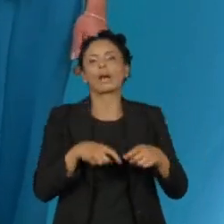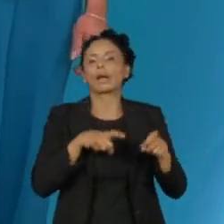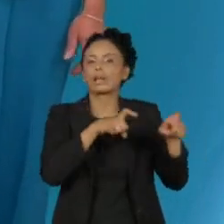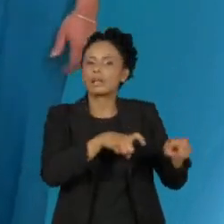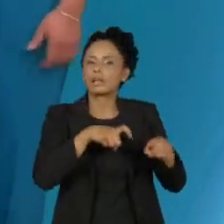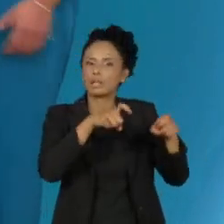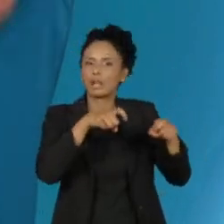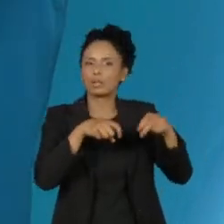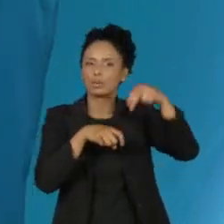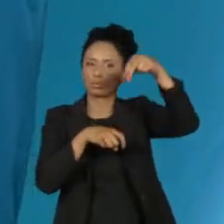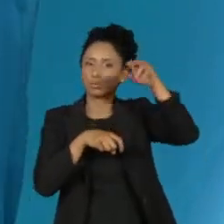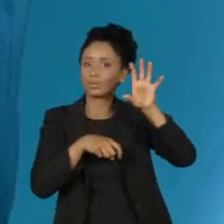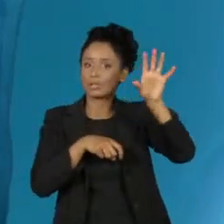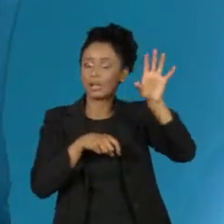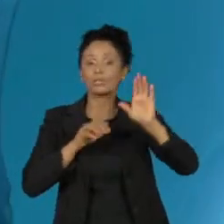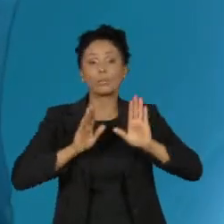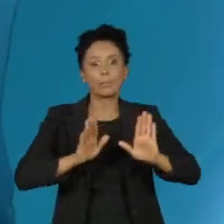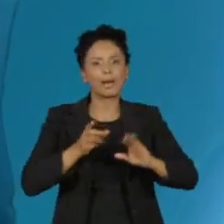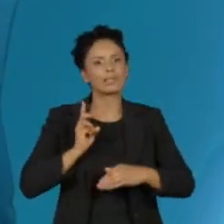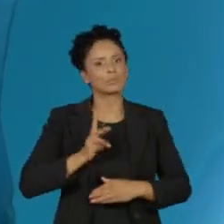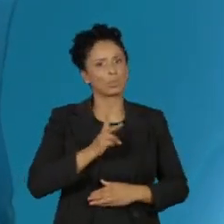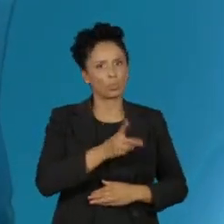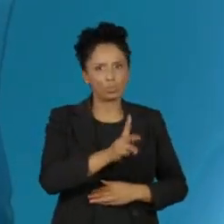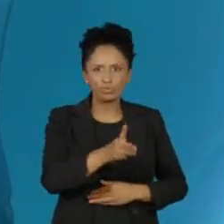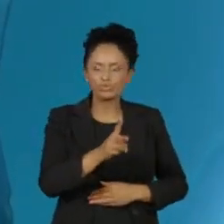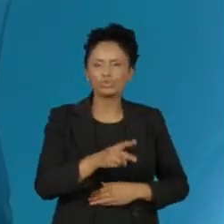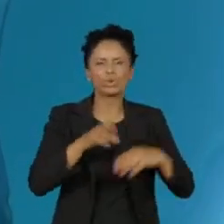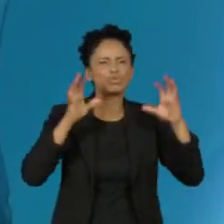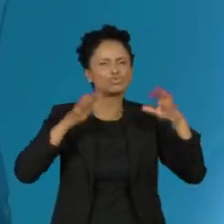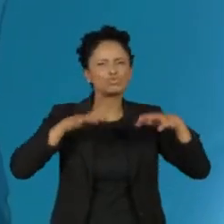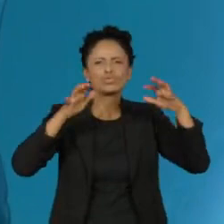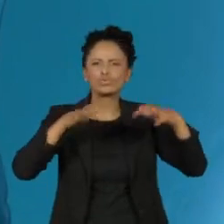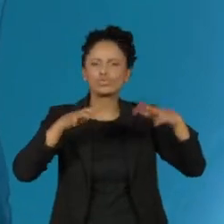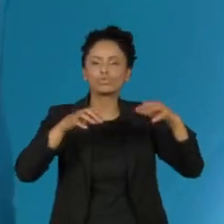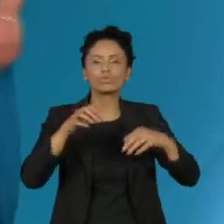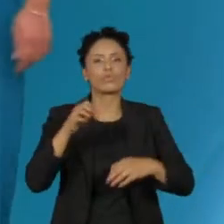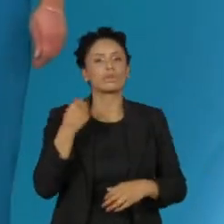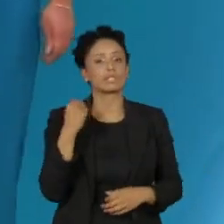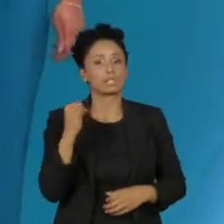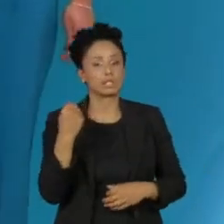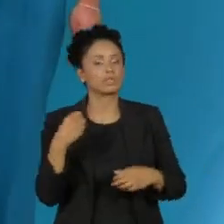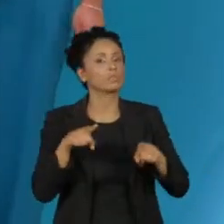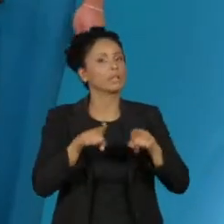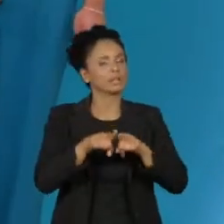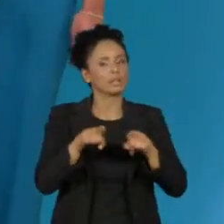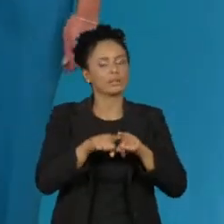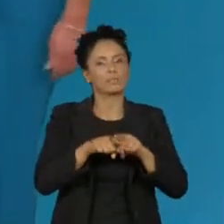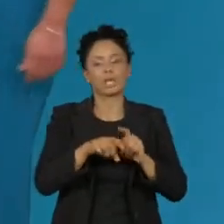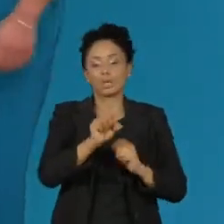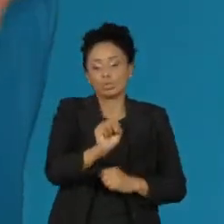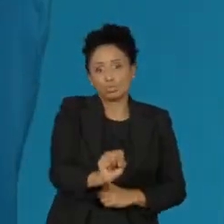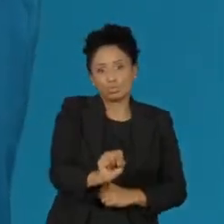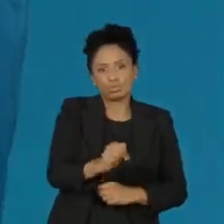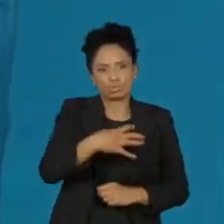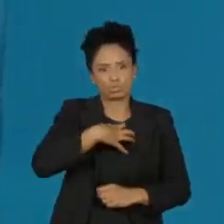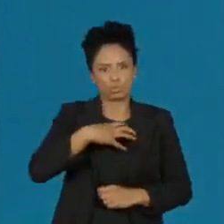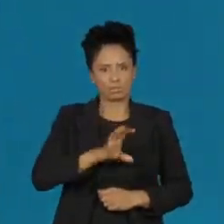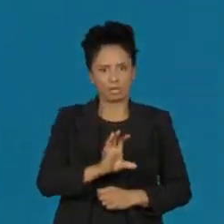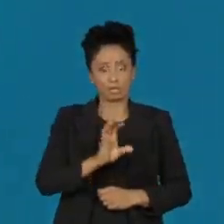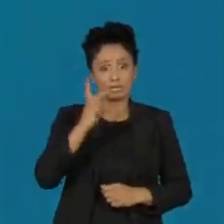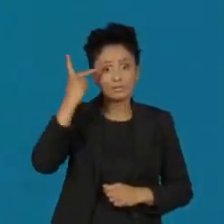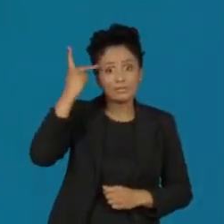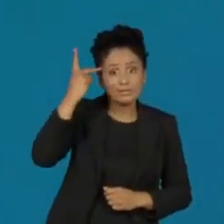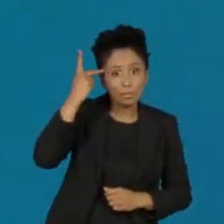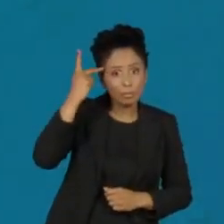hoje, tempo instável e com chuva em vários momentos em Sergipe e também em todo o leste e sul da Bahia. No estado de São Paulo,